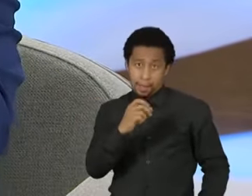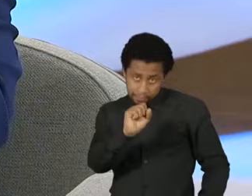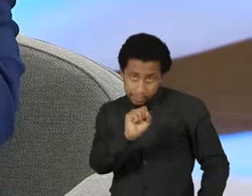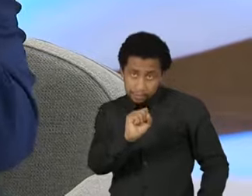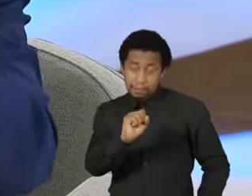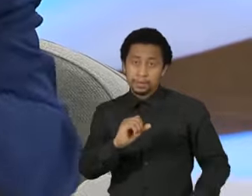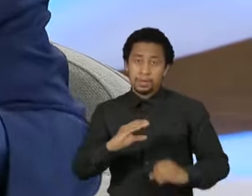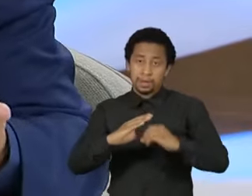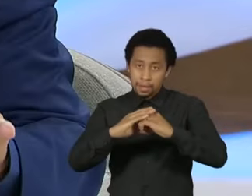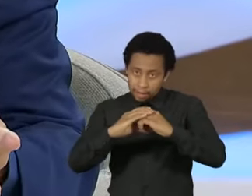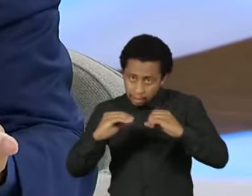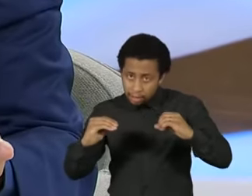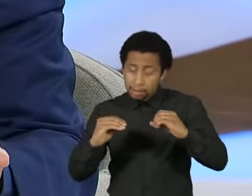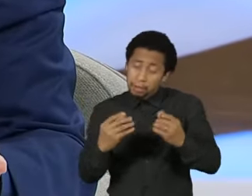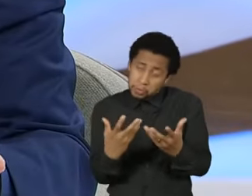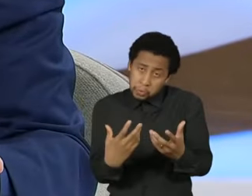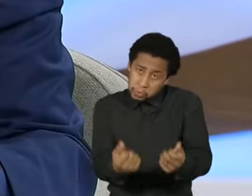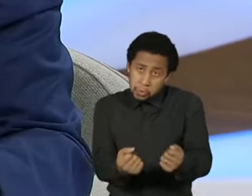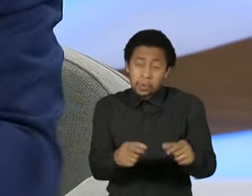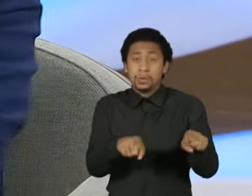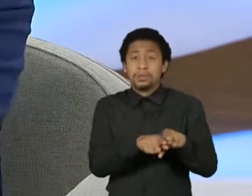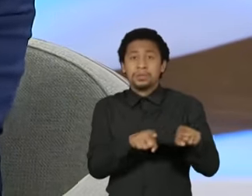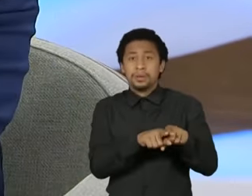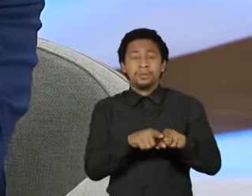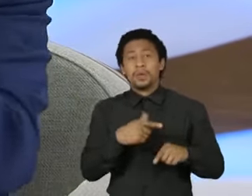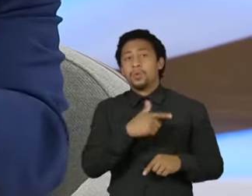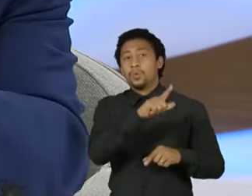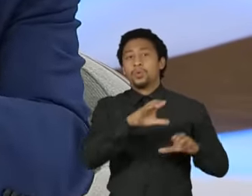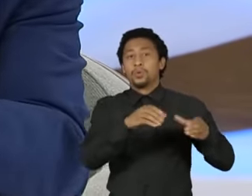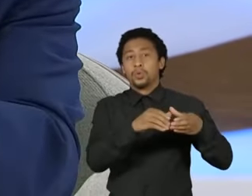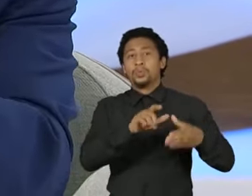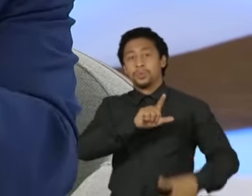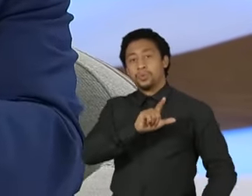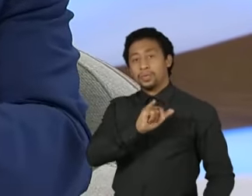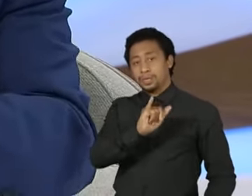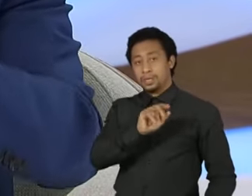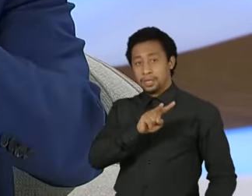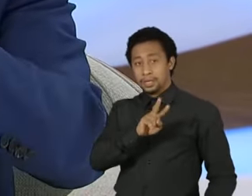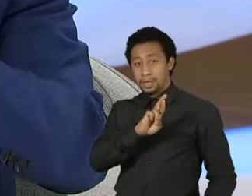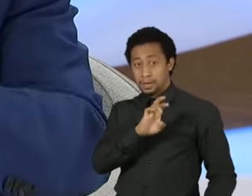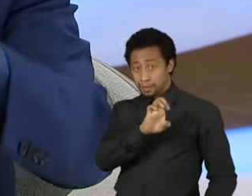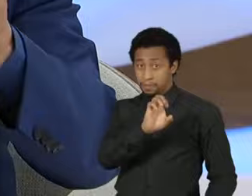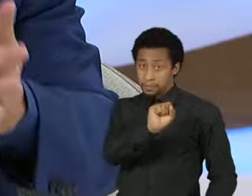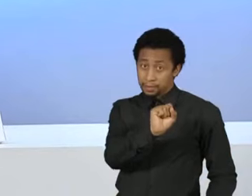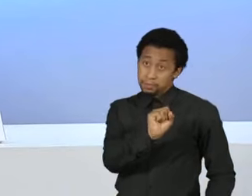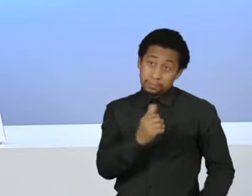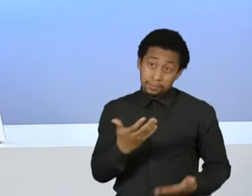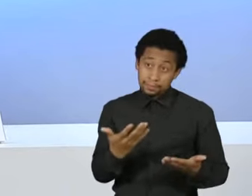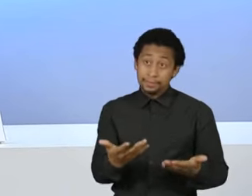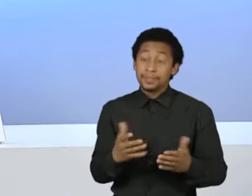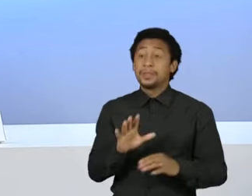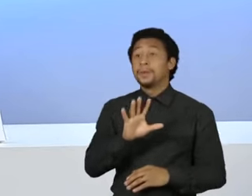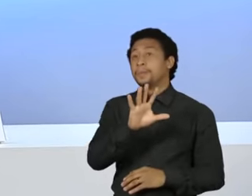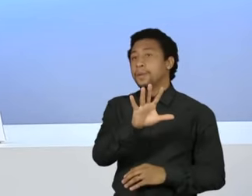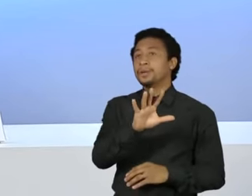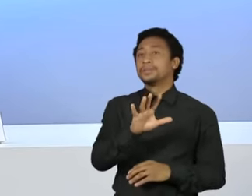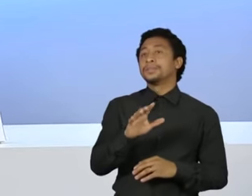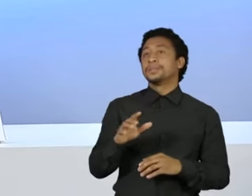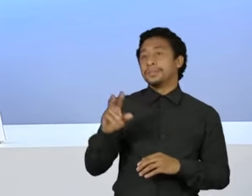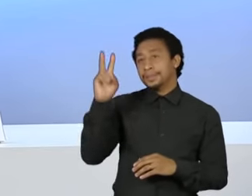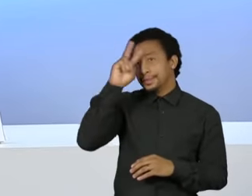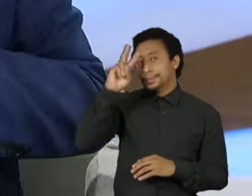assumiu e tantas outras organizações da sociedade civil. Mas nós queremos estimular para que os partidos voltem a fazer